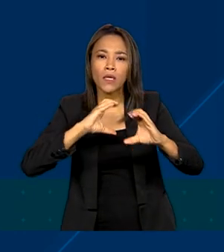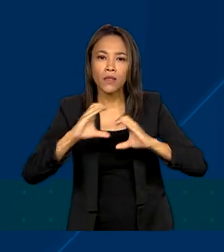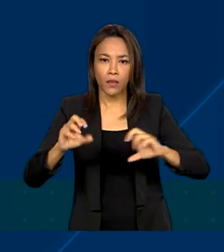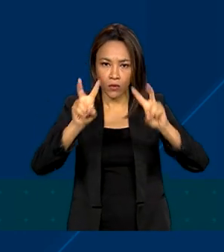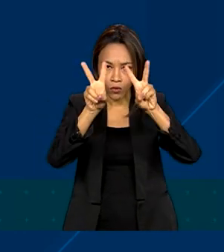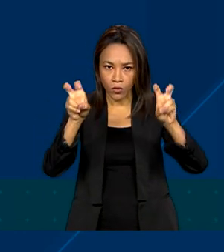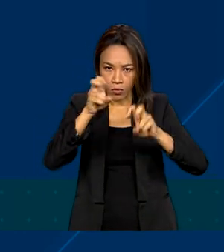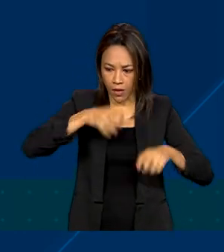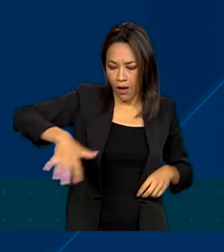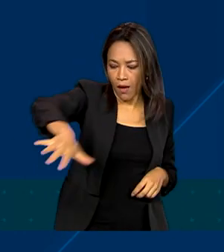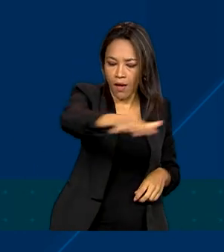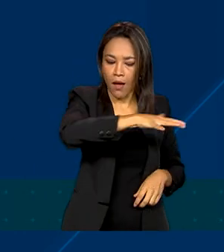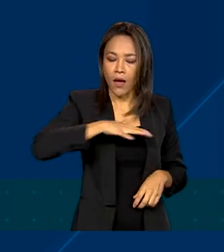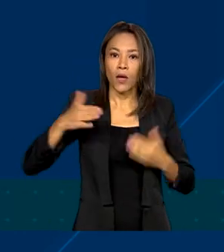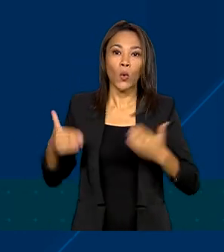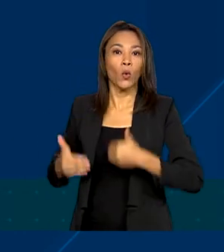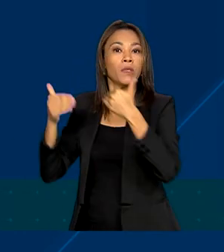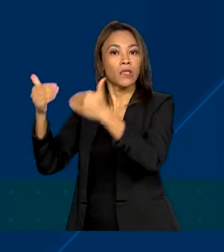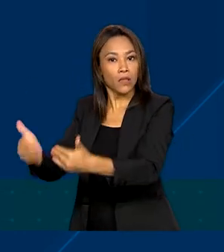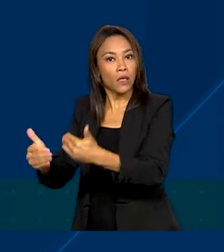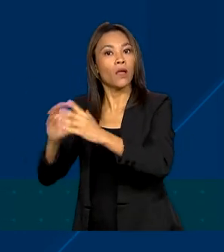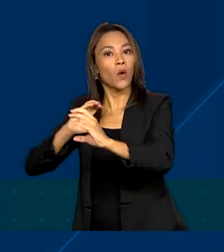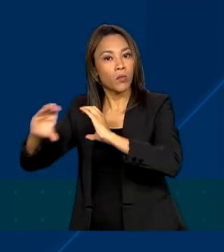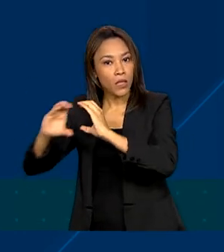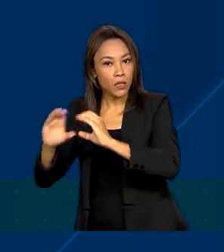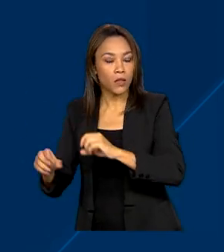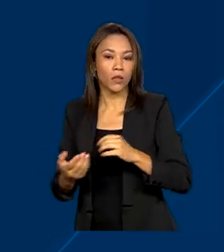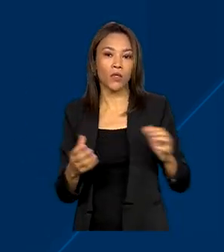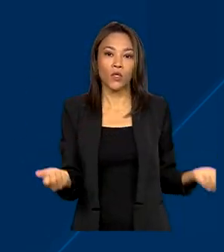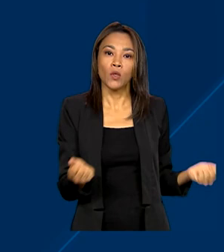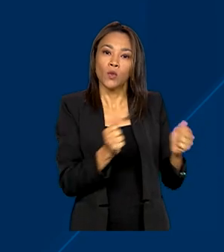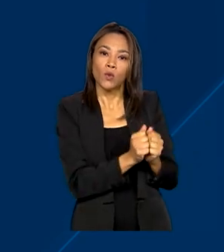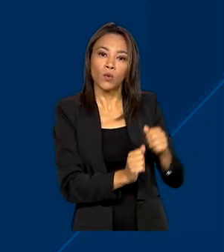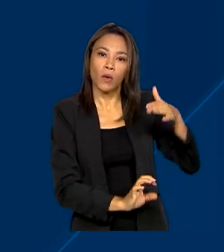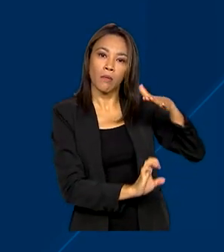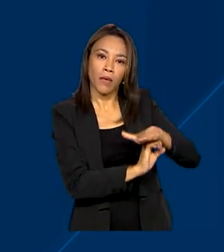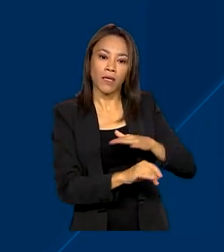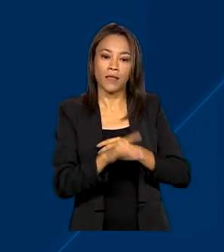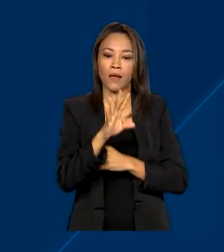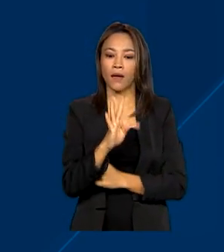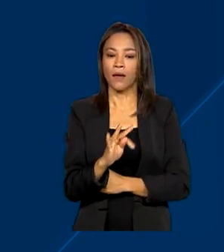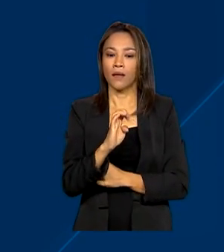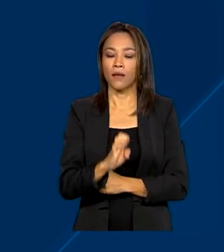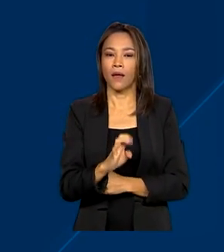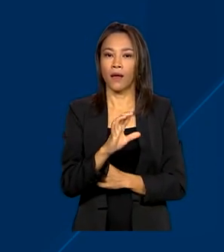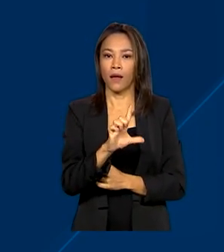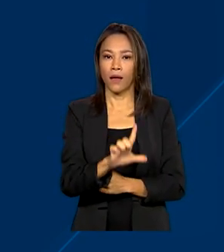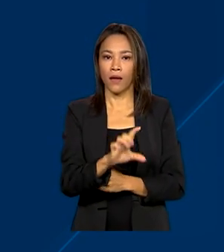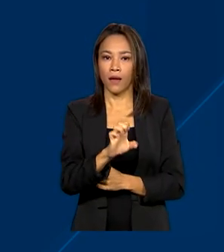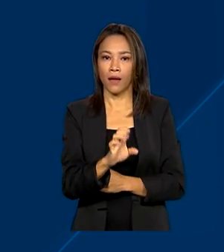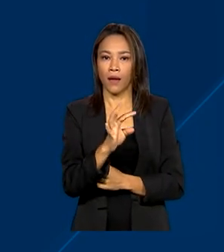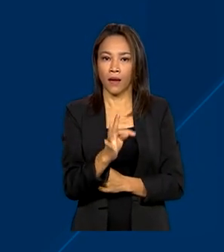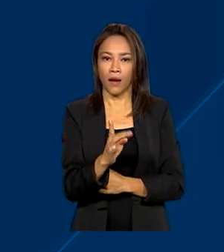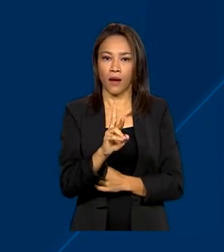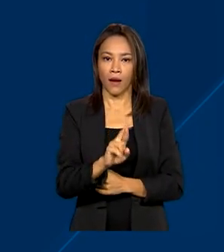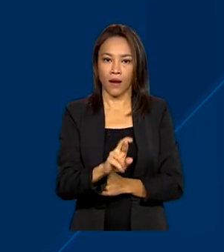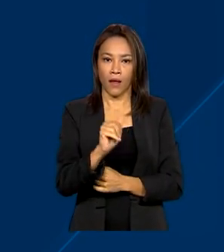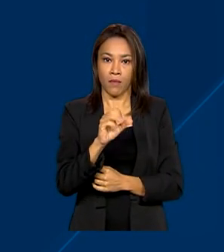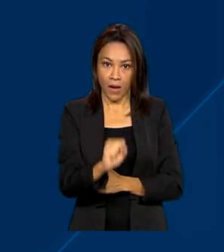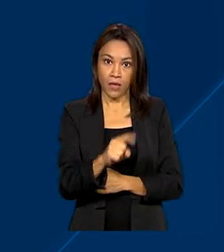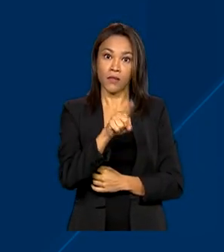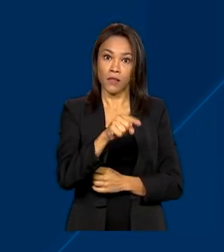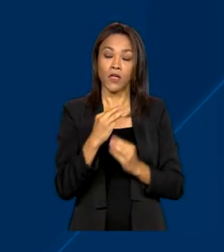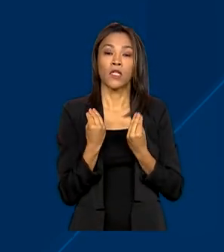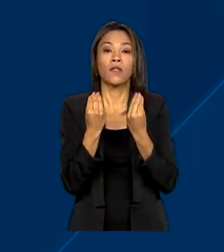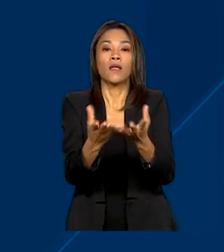Ministério das Comunicações e a Telebrás disponibilizaram dez antenas pra garantir internet em São Sebastião. E olha,